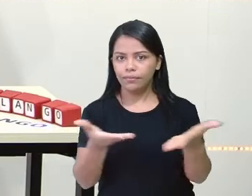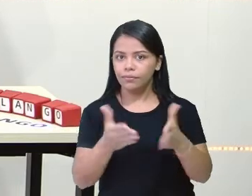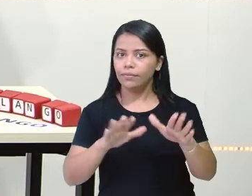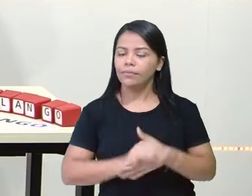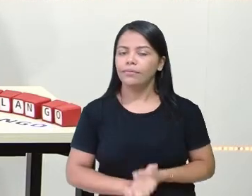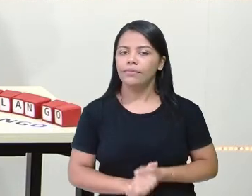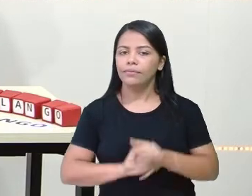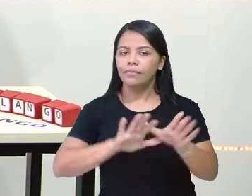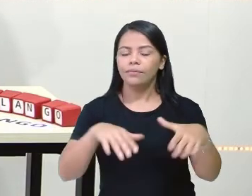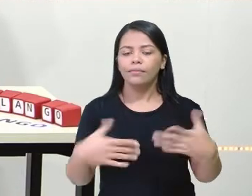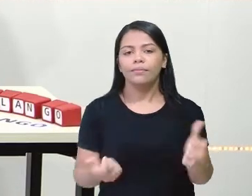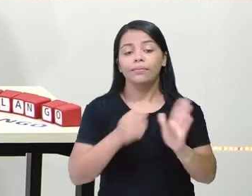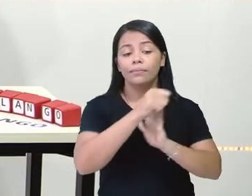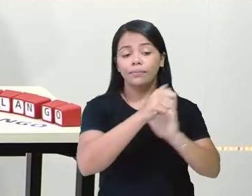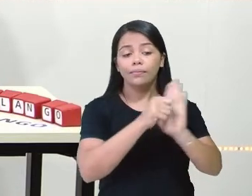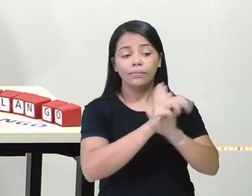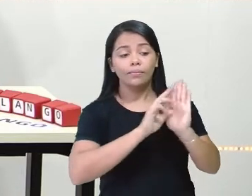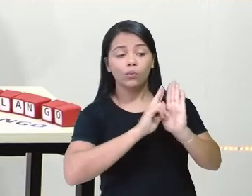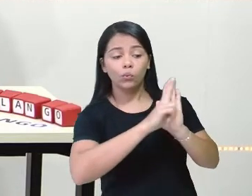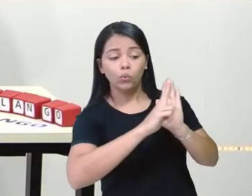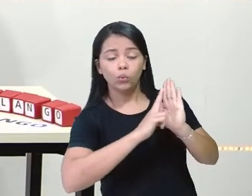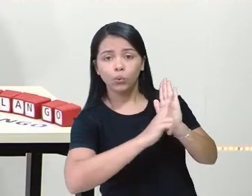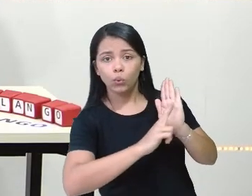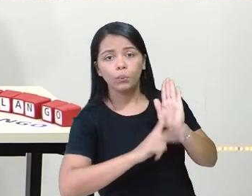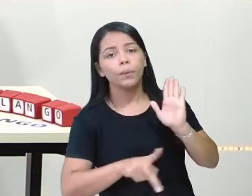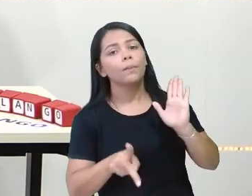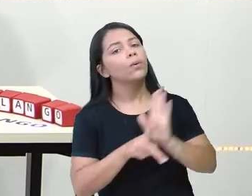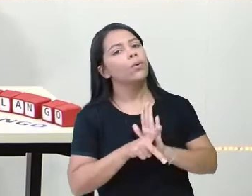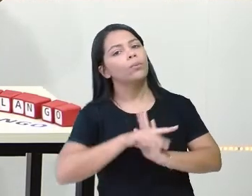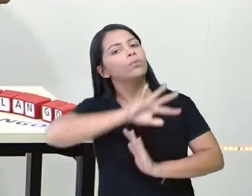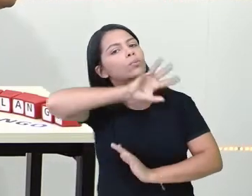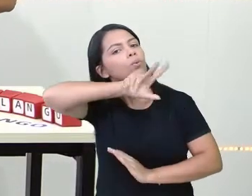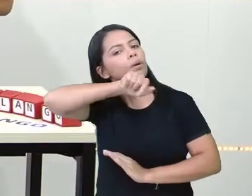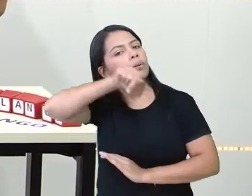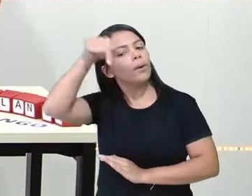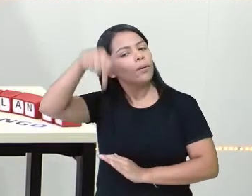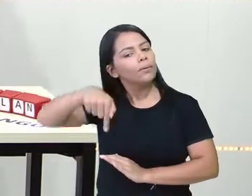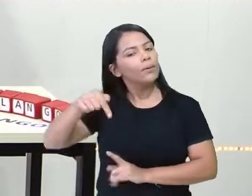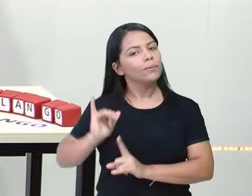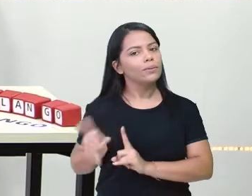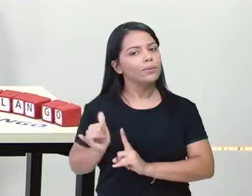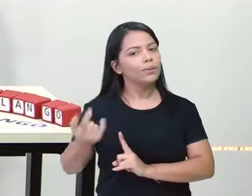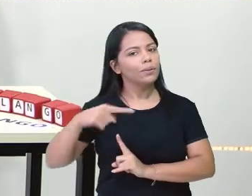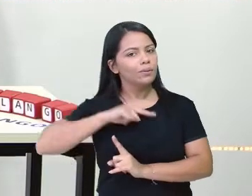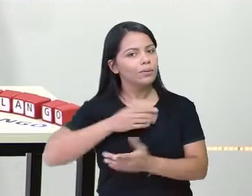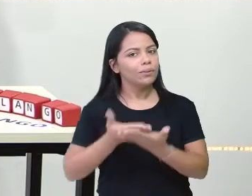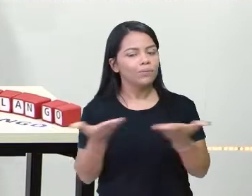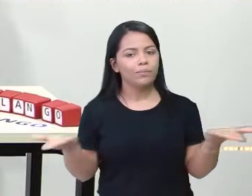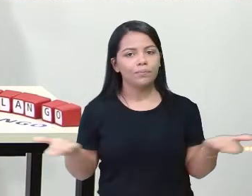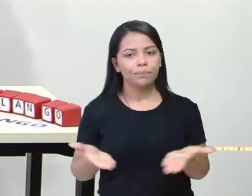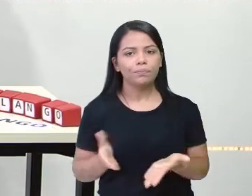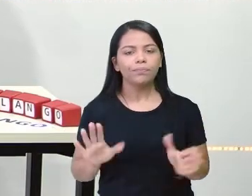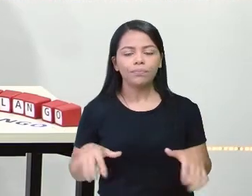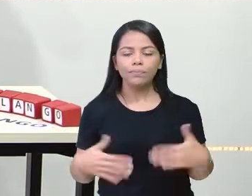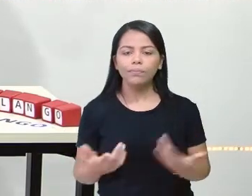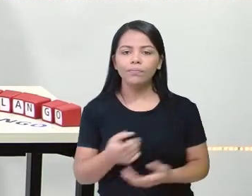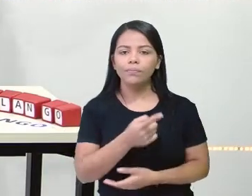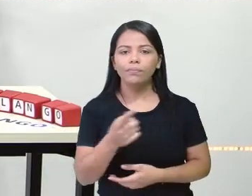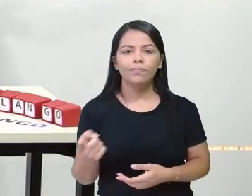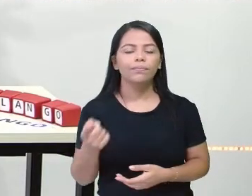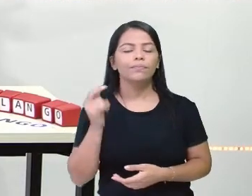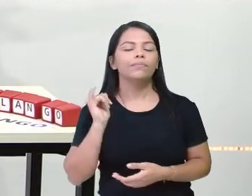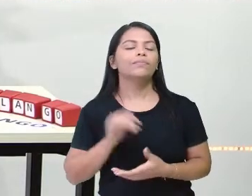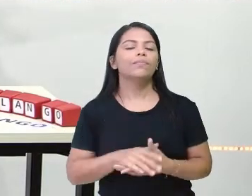Escreva o nome dos animais do conto da aula de hoje. Observando aqui as imagens, você vai escrever aí no seu caderno.